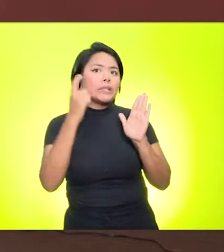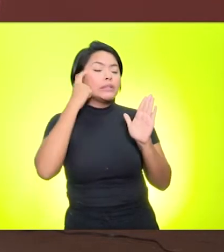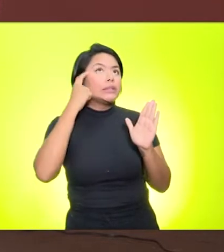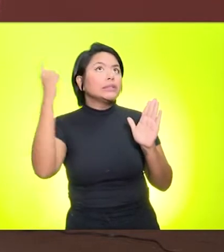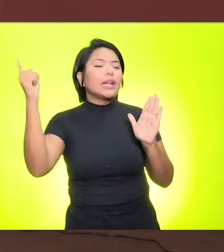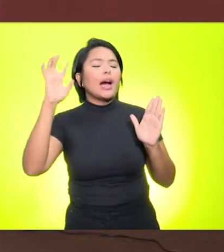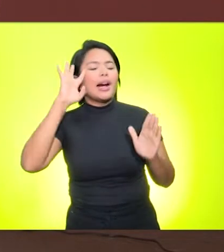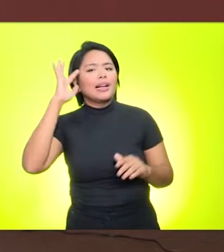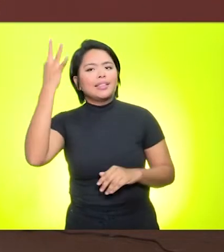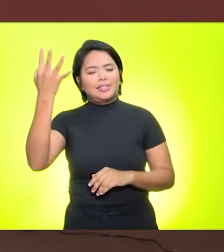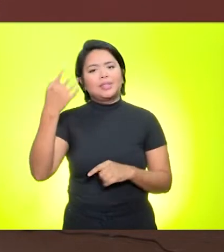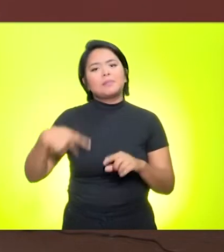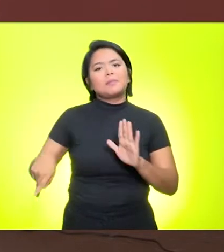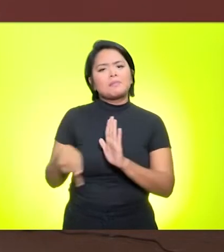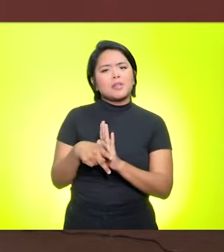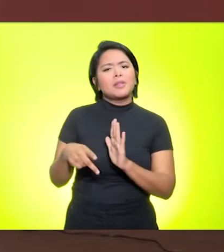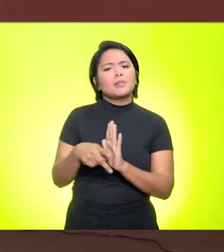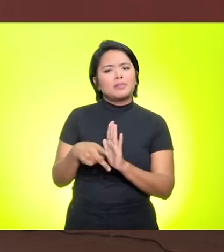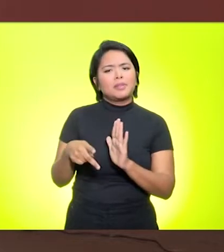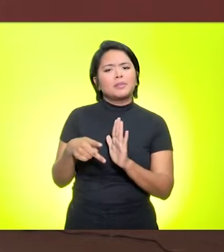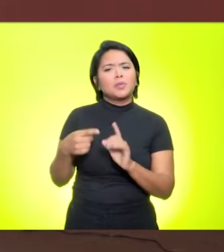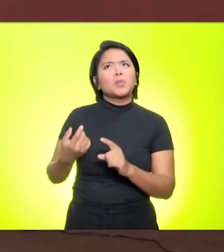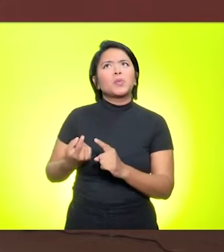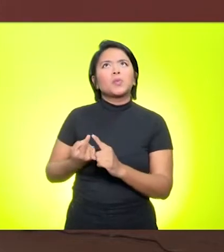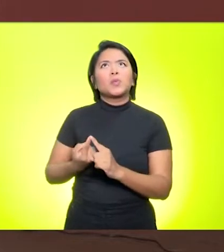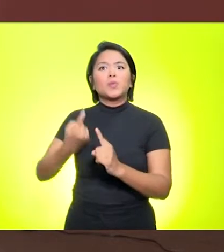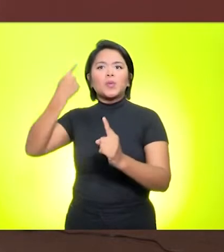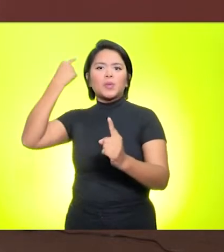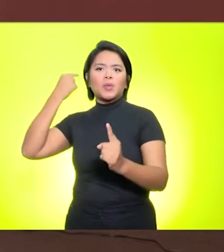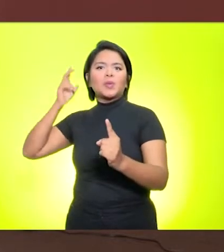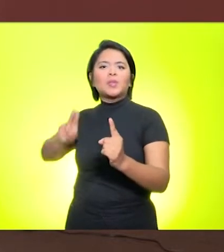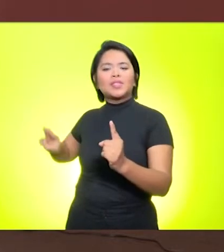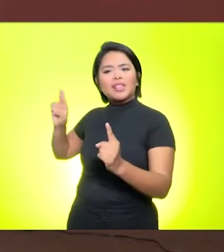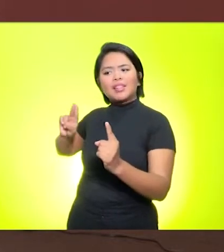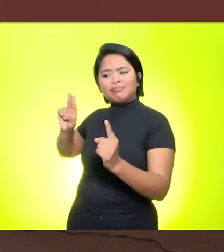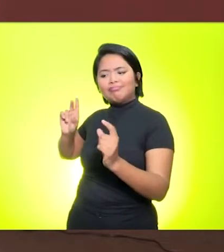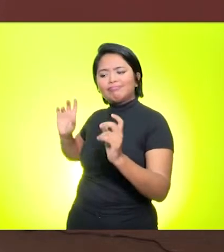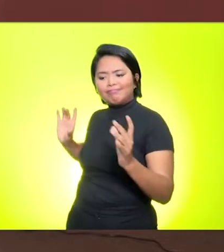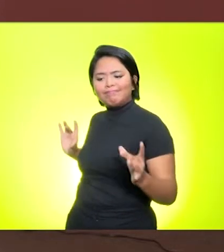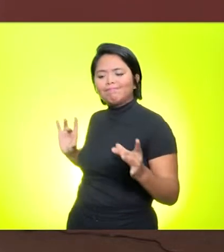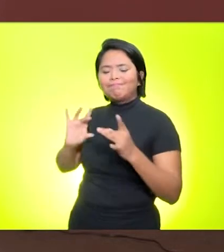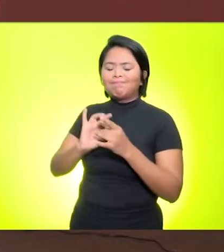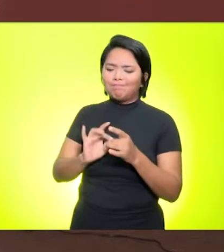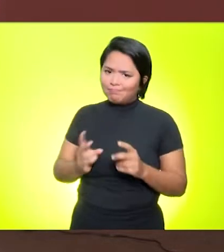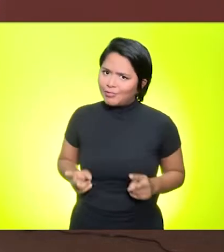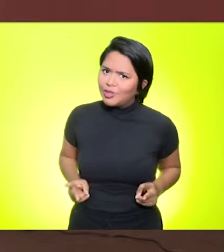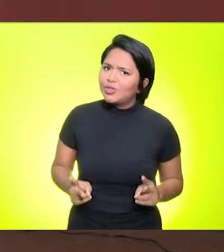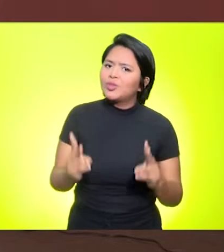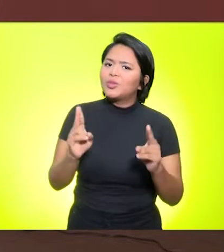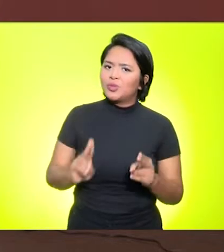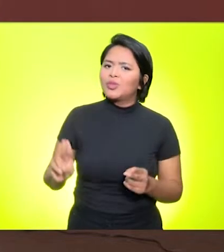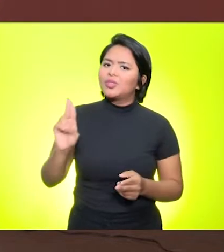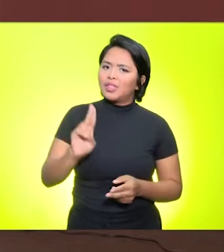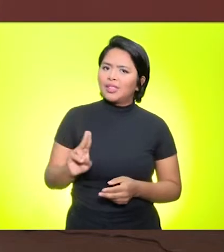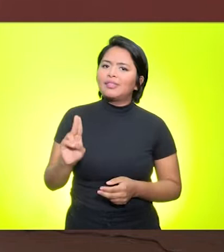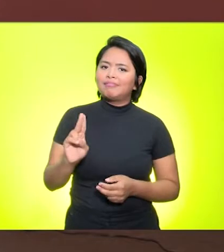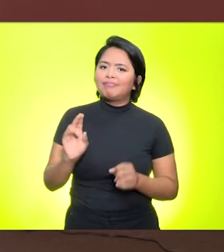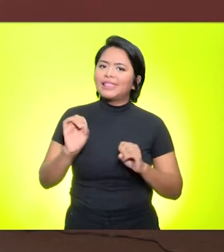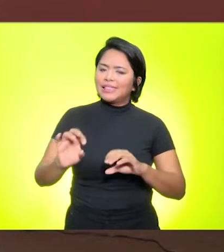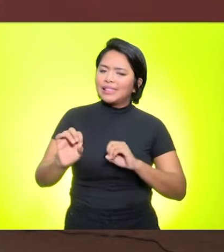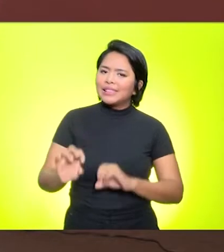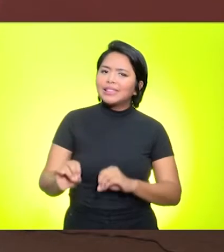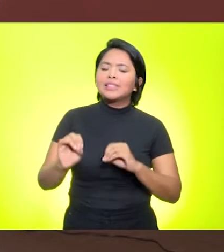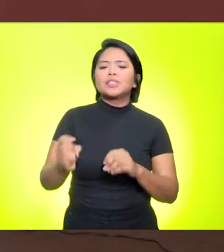soluções que foram utilizadas ao longo desse período e que podem continuar a ser utilizadas ao longo dessas